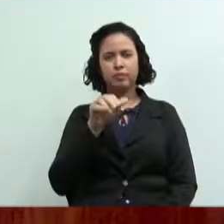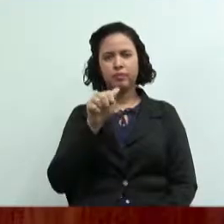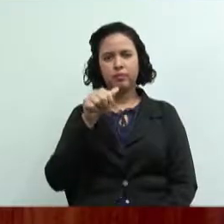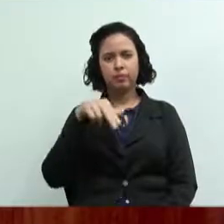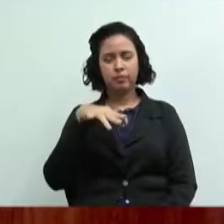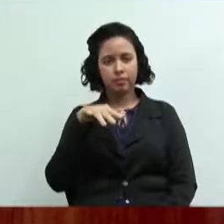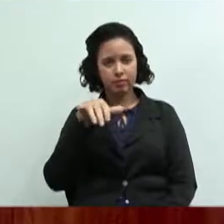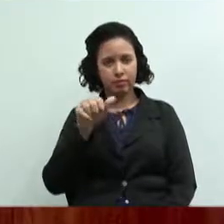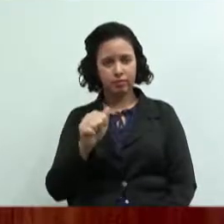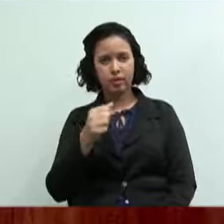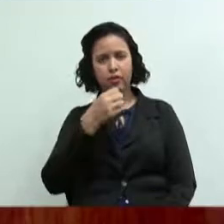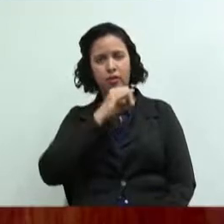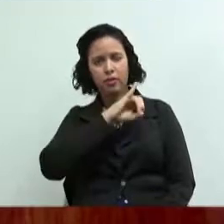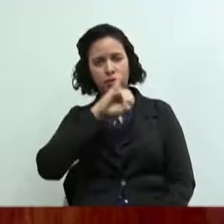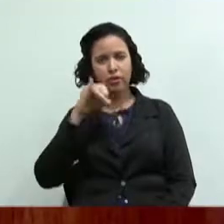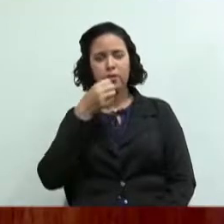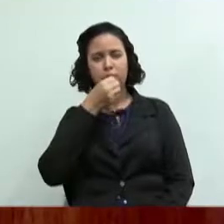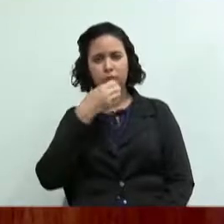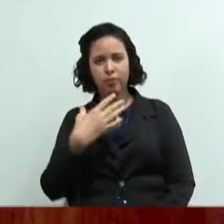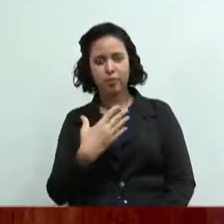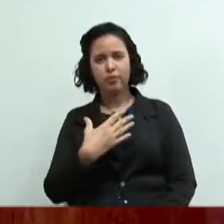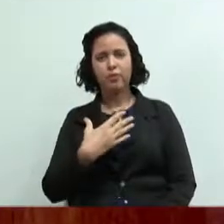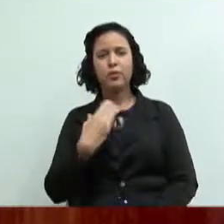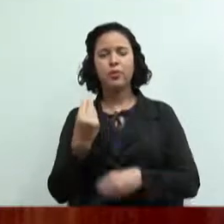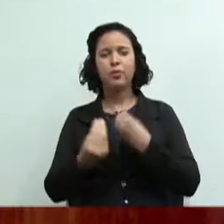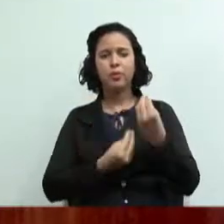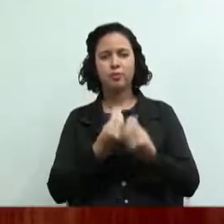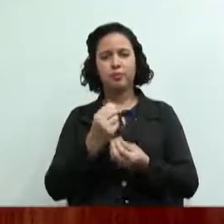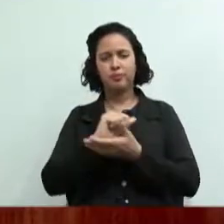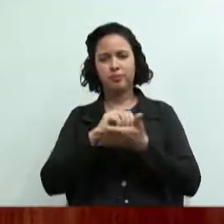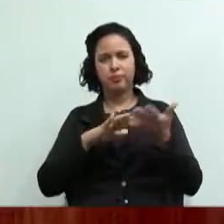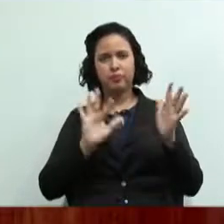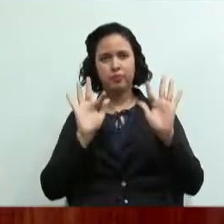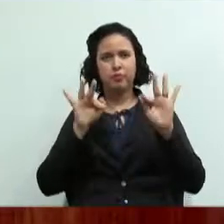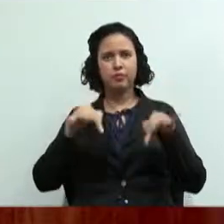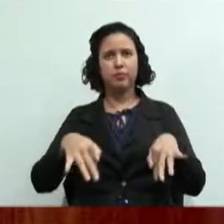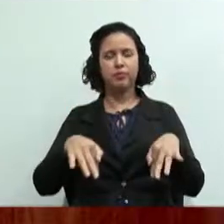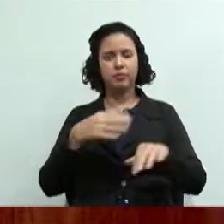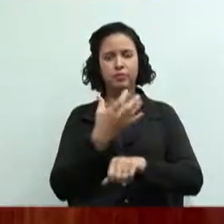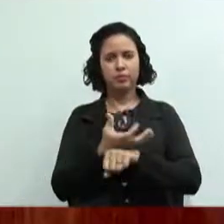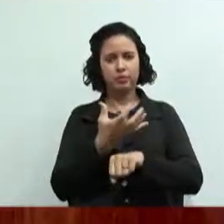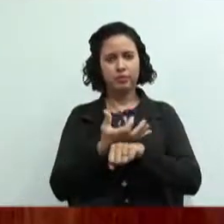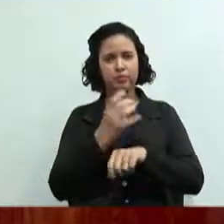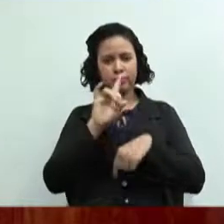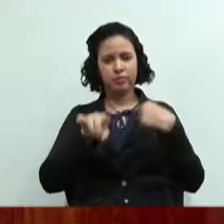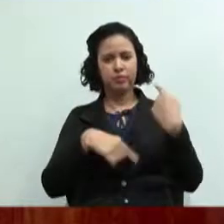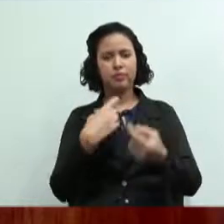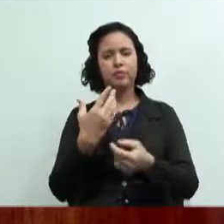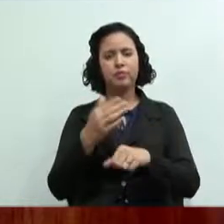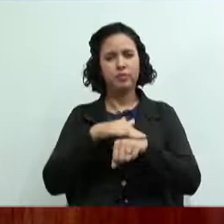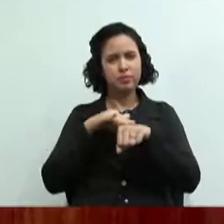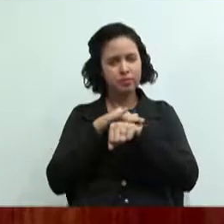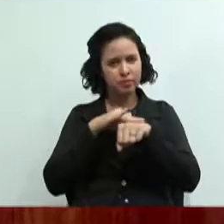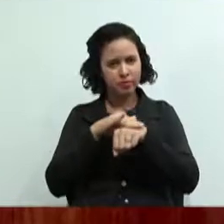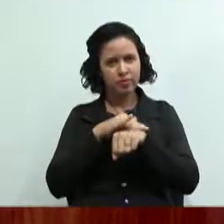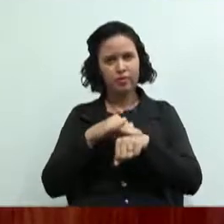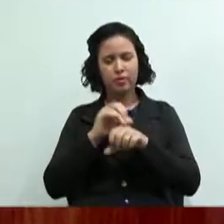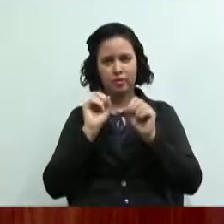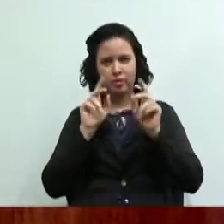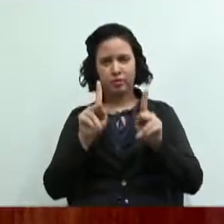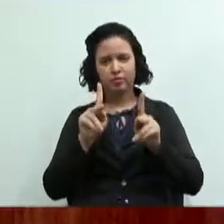Como é que estão no trabalho final da disciplina? Já estão fazendo a pesquisa? Depois a gente vai conversar sobre isso no final da aula, ok?